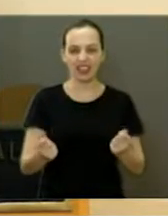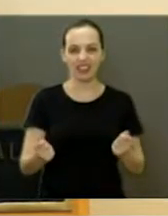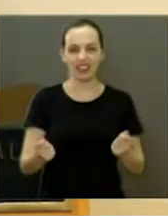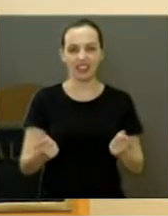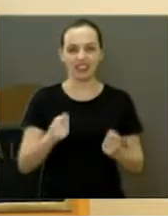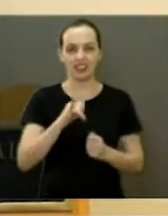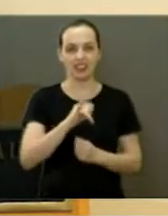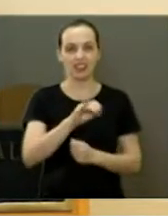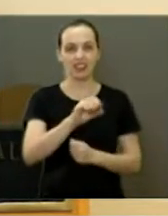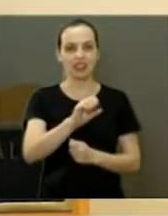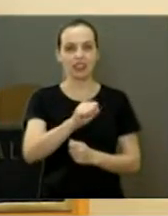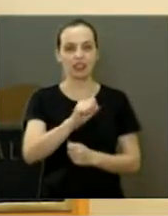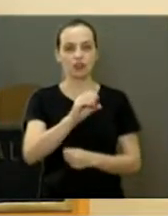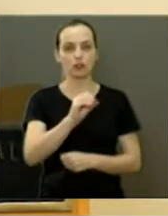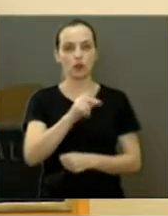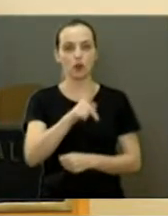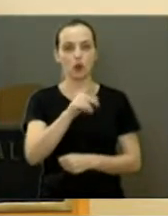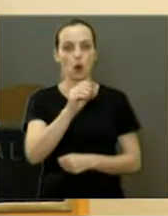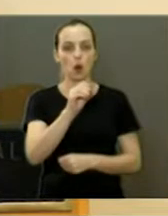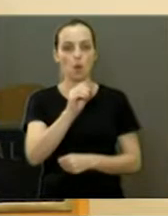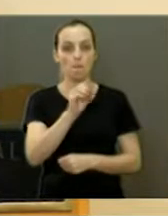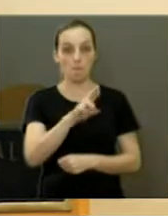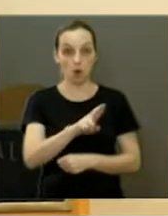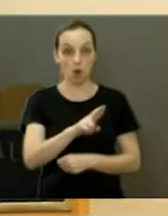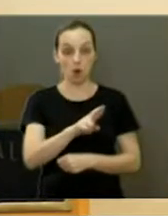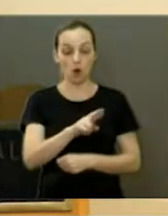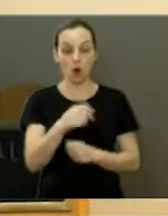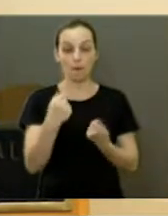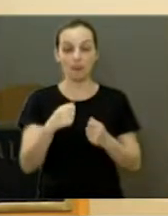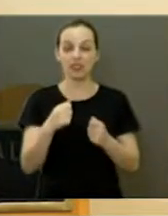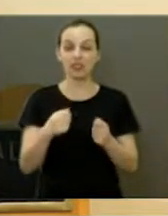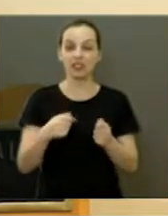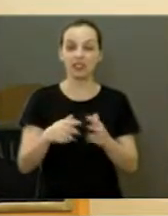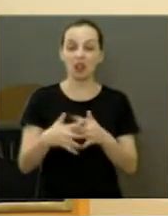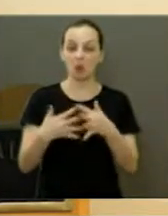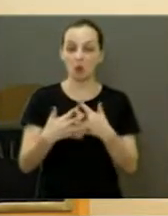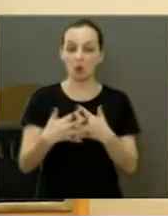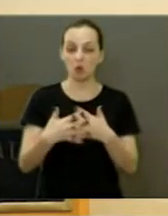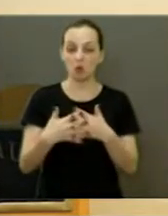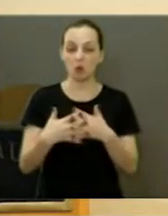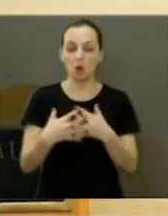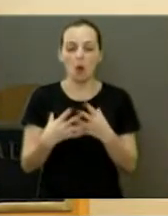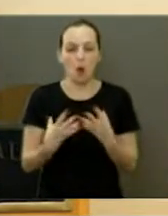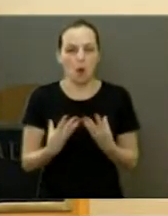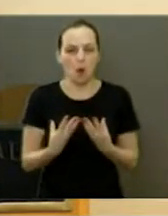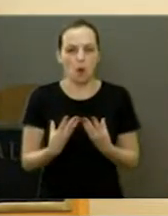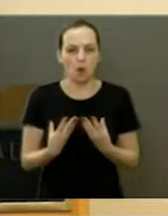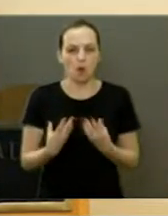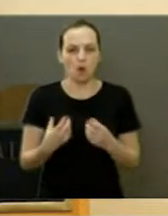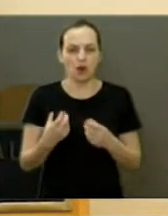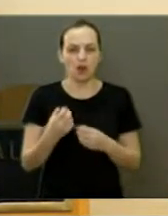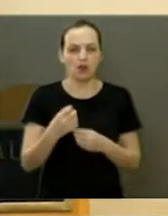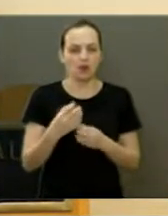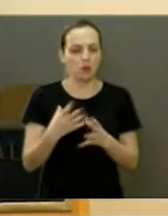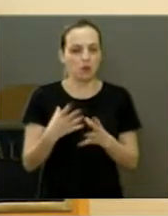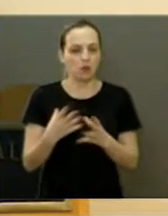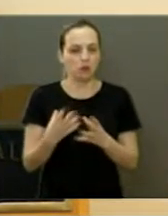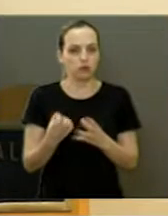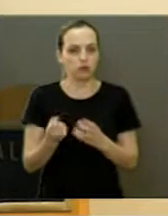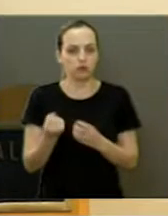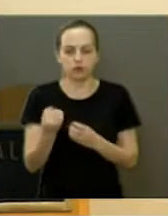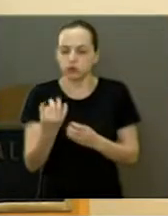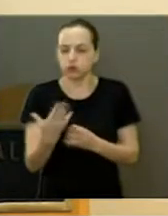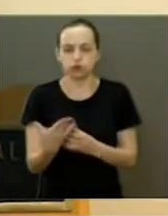Precisa ter um caminhão de isopor para fazer uma pelota, desse tamanhinho, que serve para